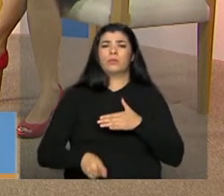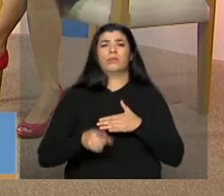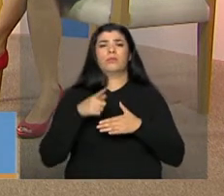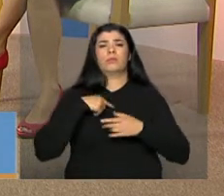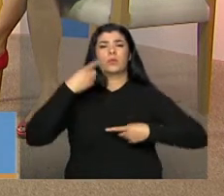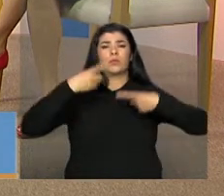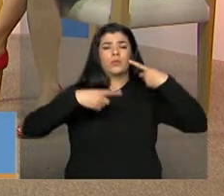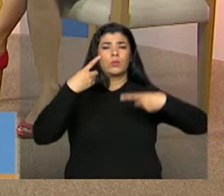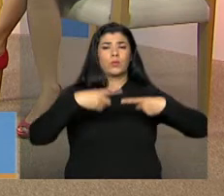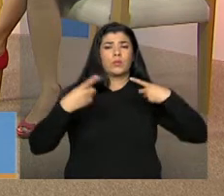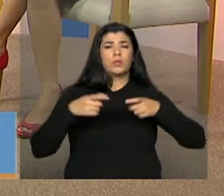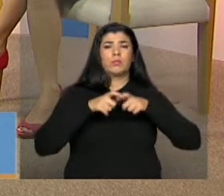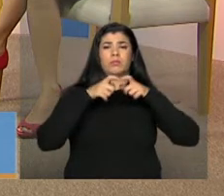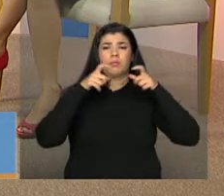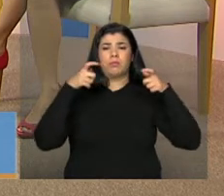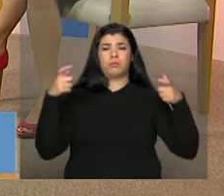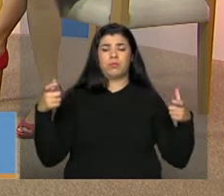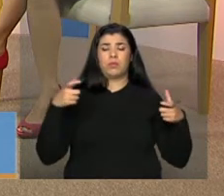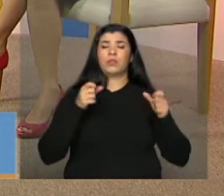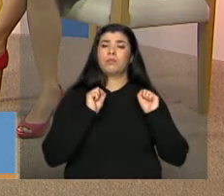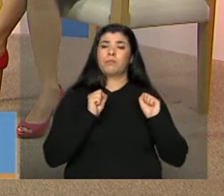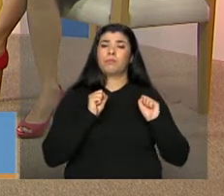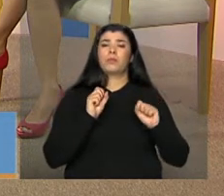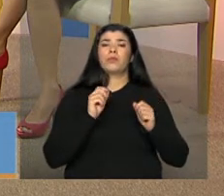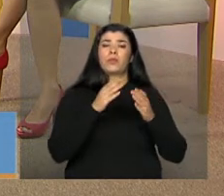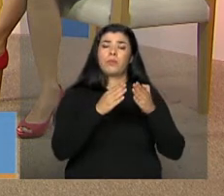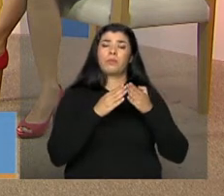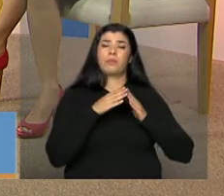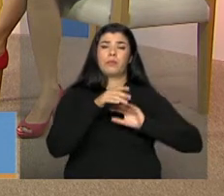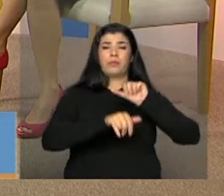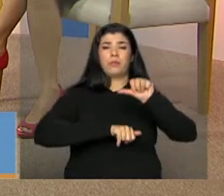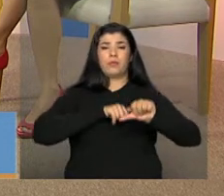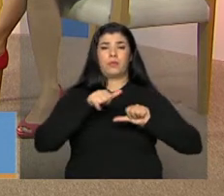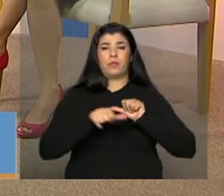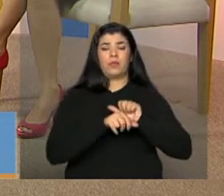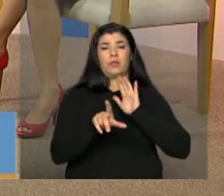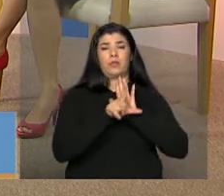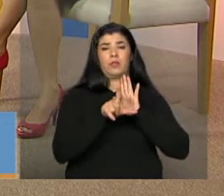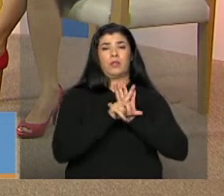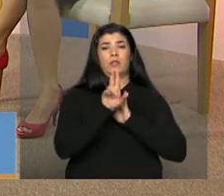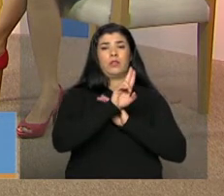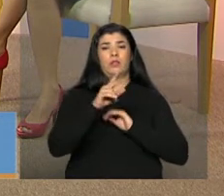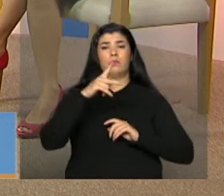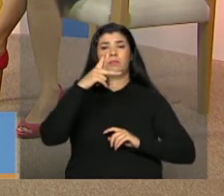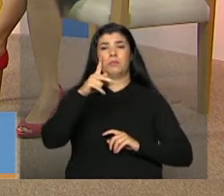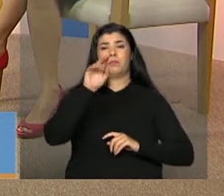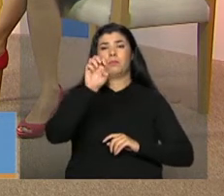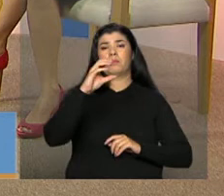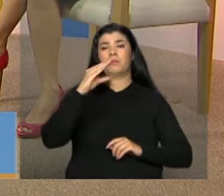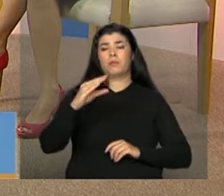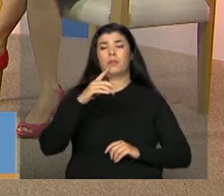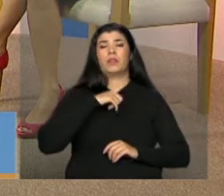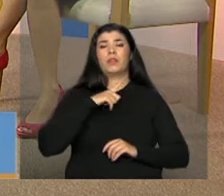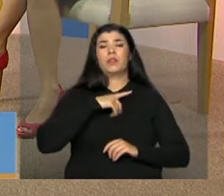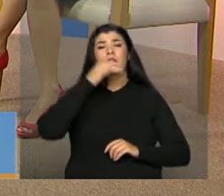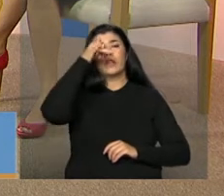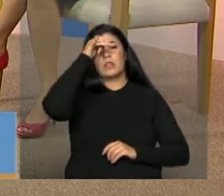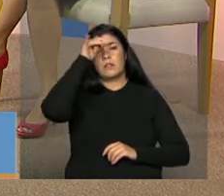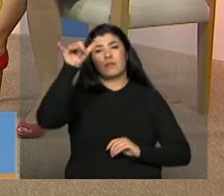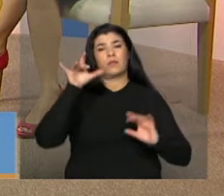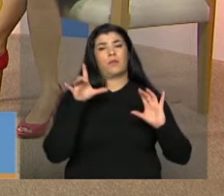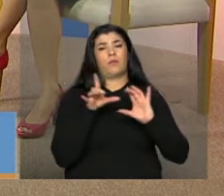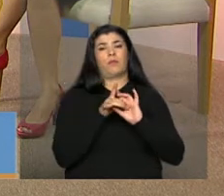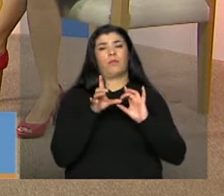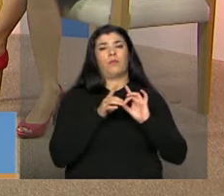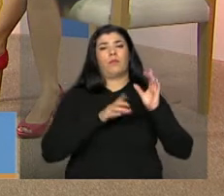que aí requer alteração na lei, requer uma PEC, para que a assistência social não esteja vinculada a